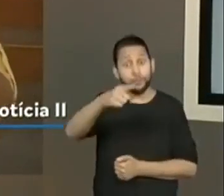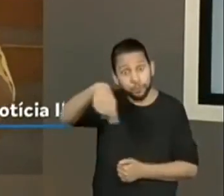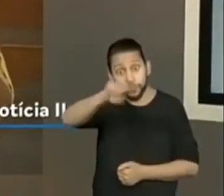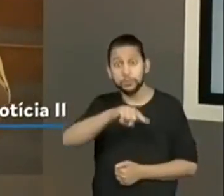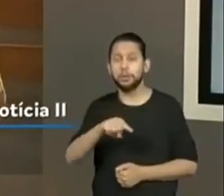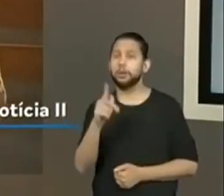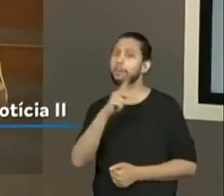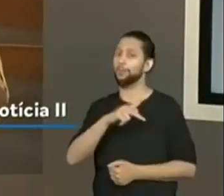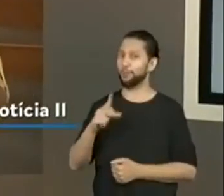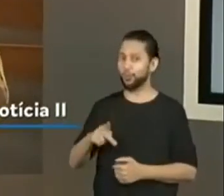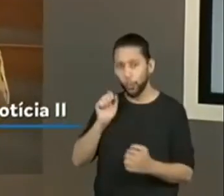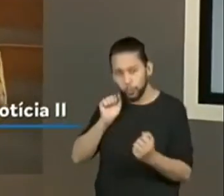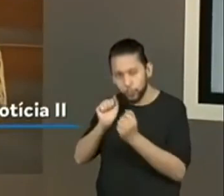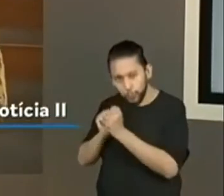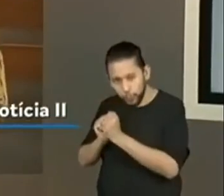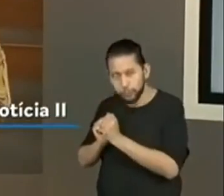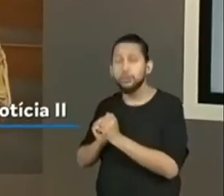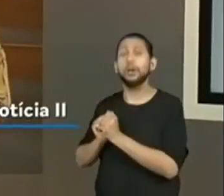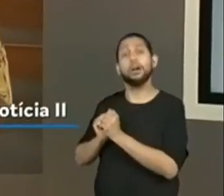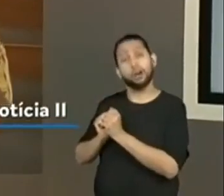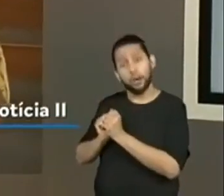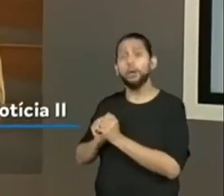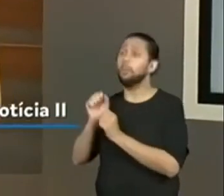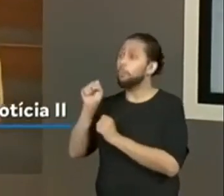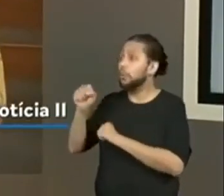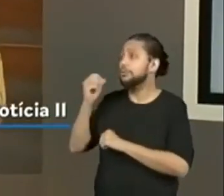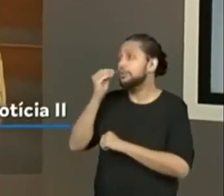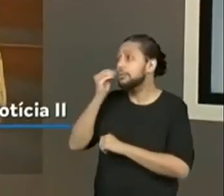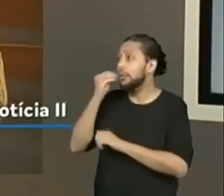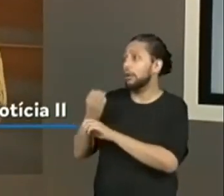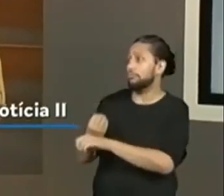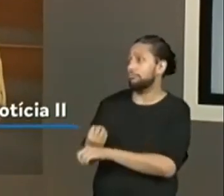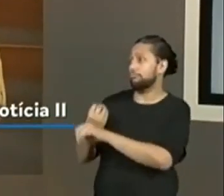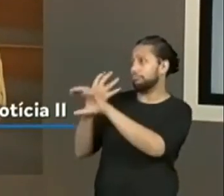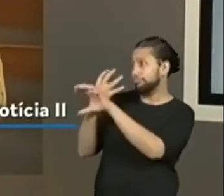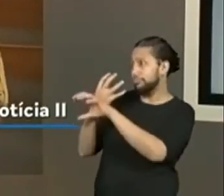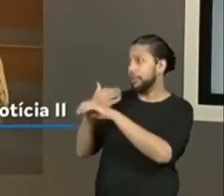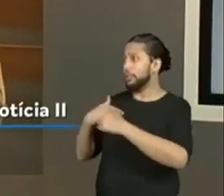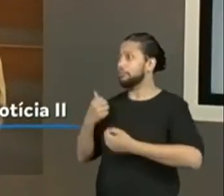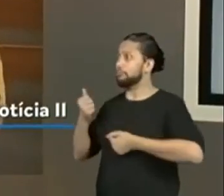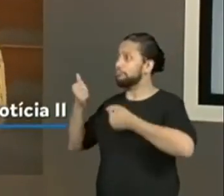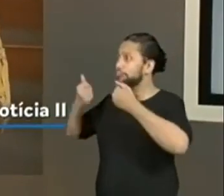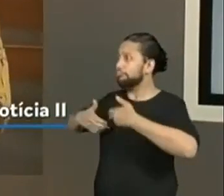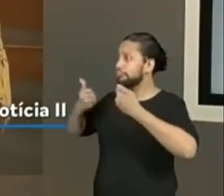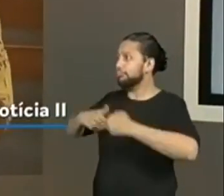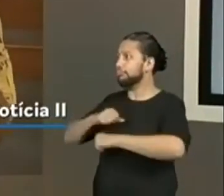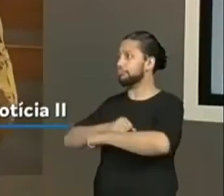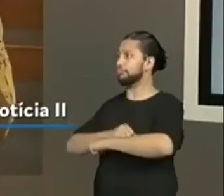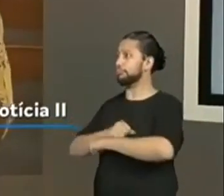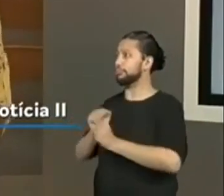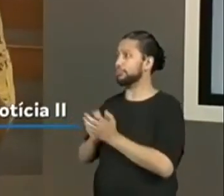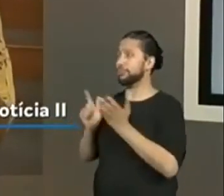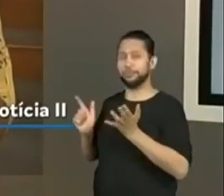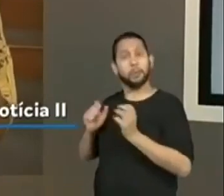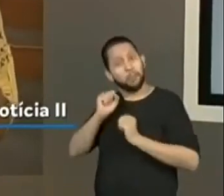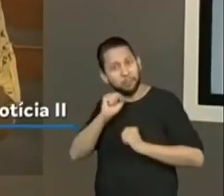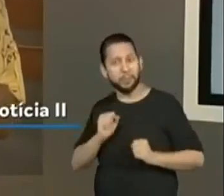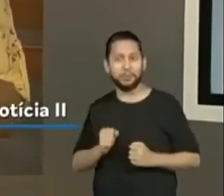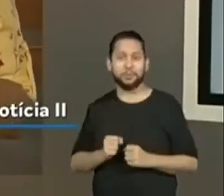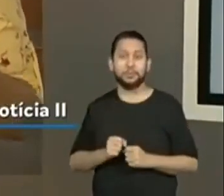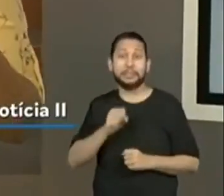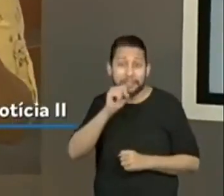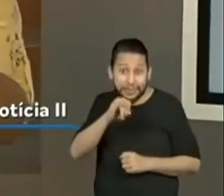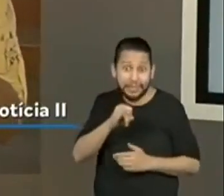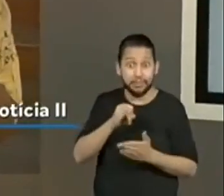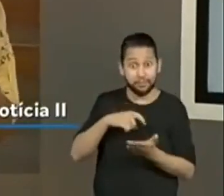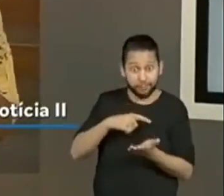que vocês estão mais próximas deles, podem solicitar que eles cumpram aí as atividades. Quando chegar nessas aulas, nós vamos conversar um pouquinho